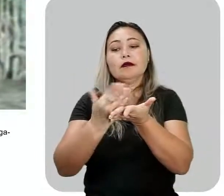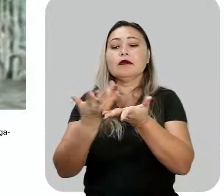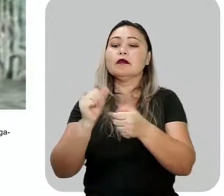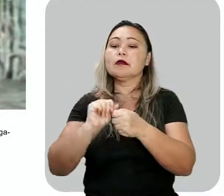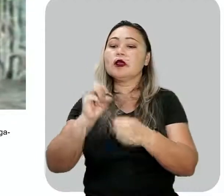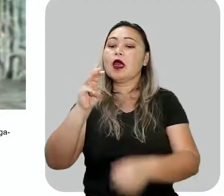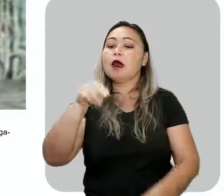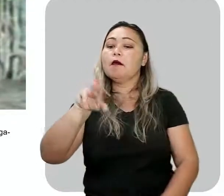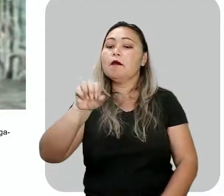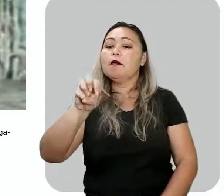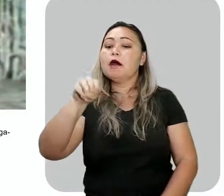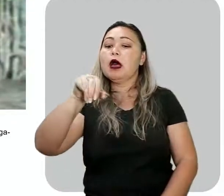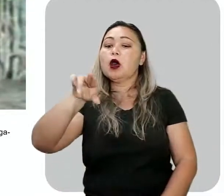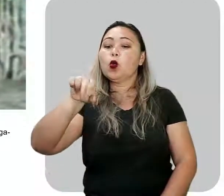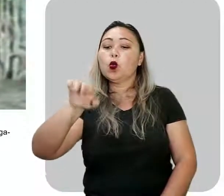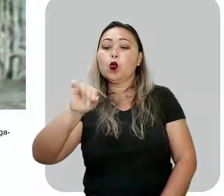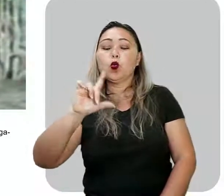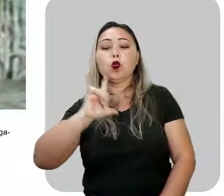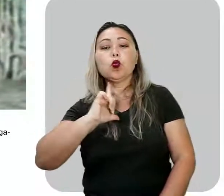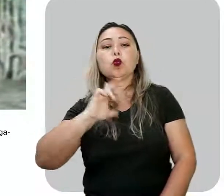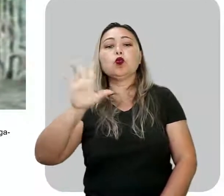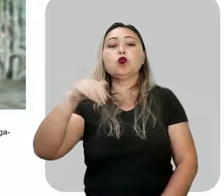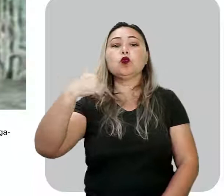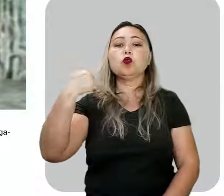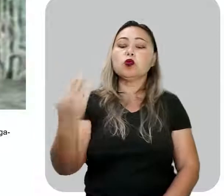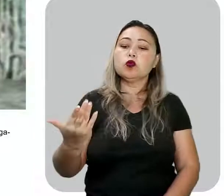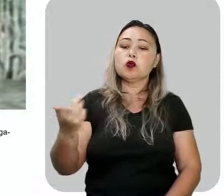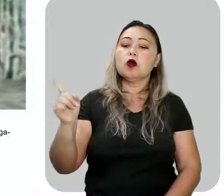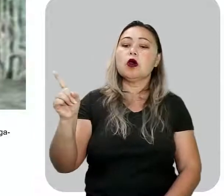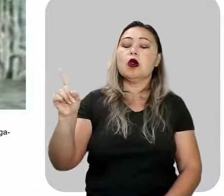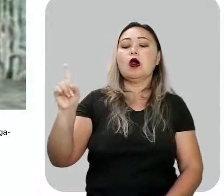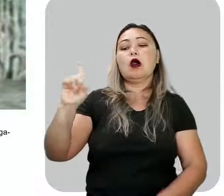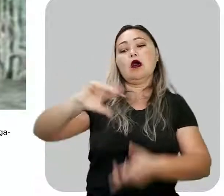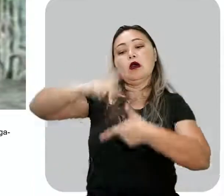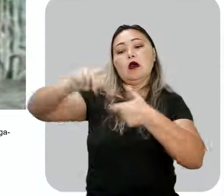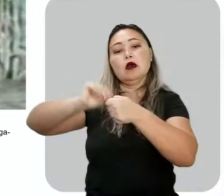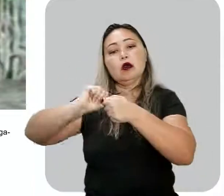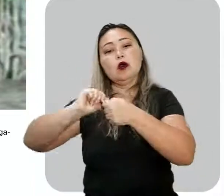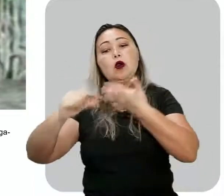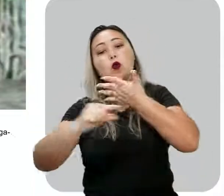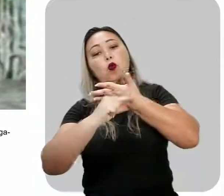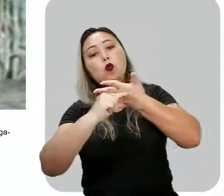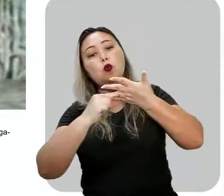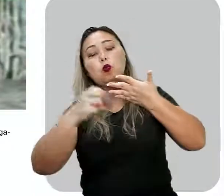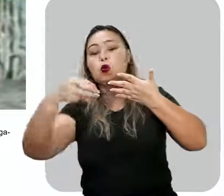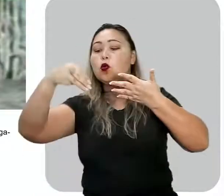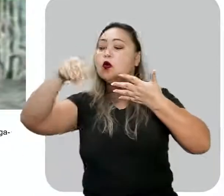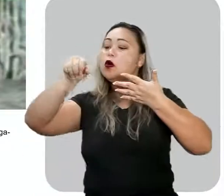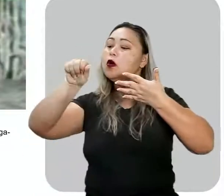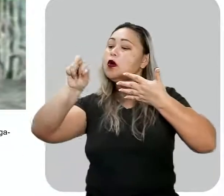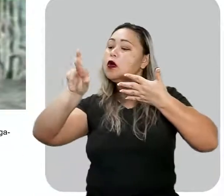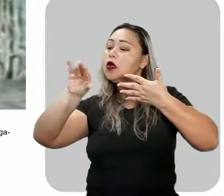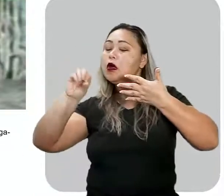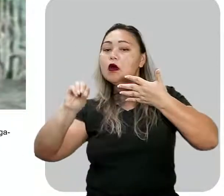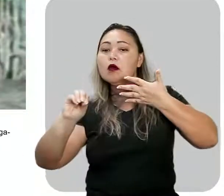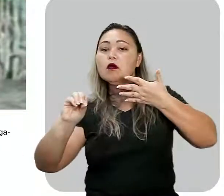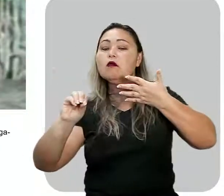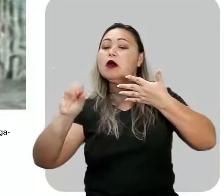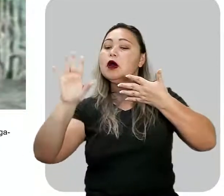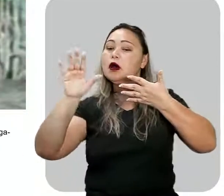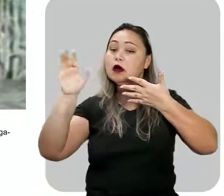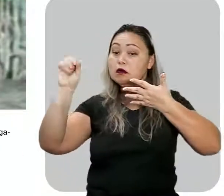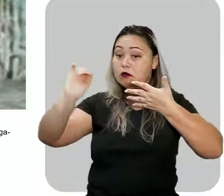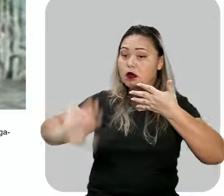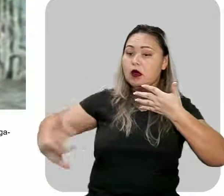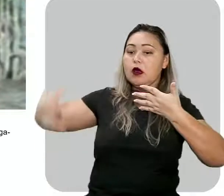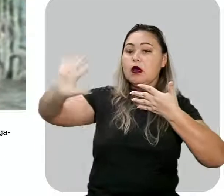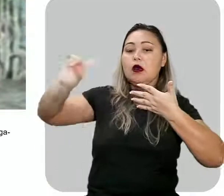Macunaíma. Macunaíma, uma obra do modernismo, do grande autor Mário de Andrade. E aí, o nosso texto imagético,